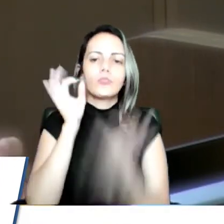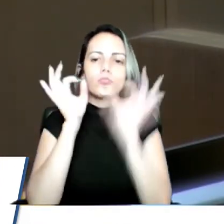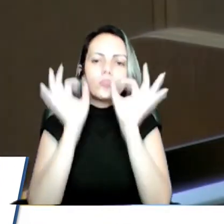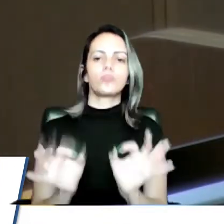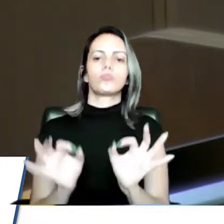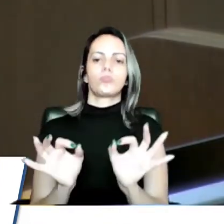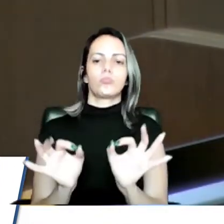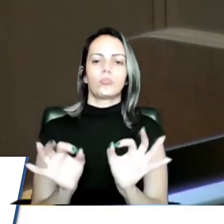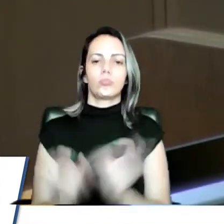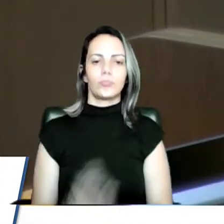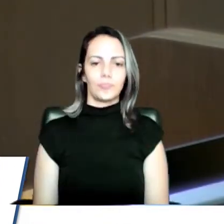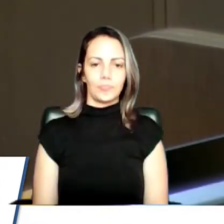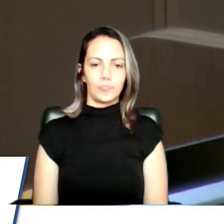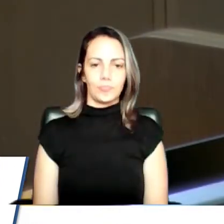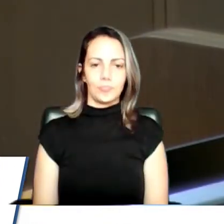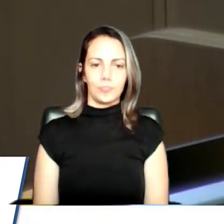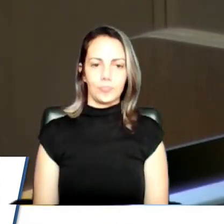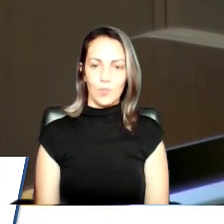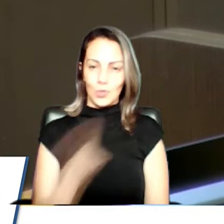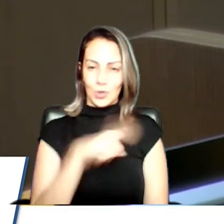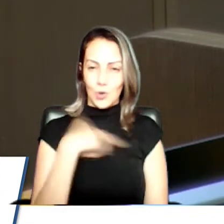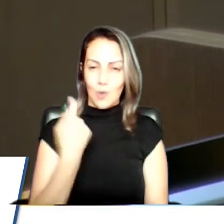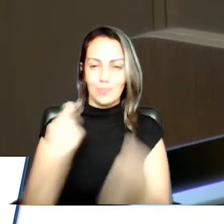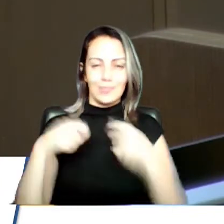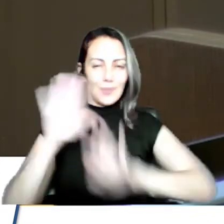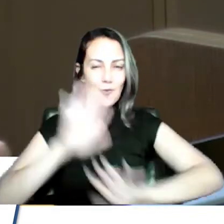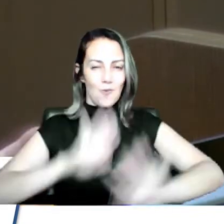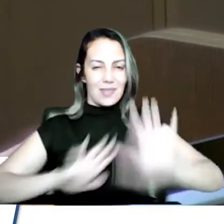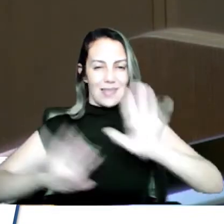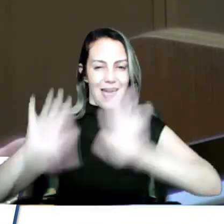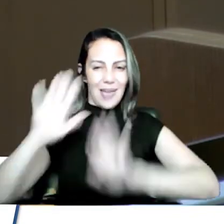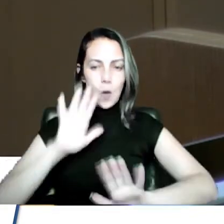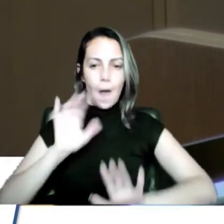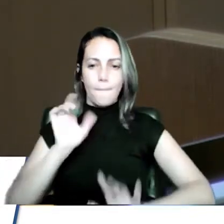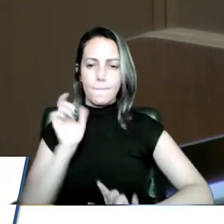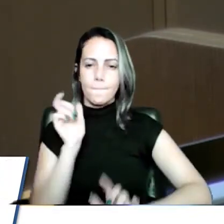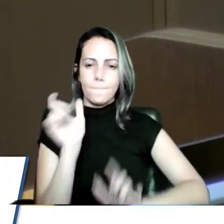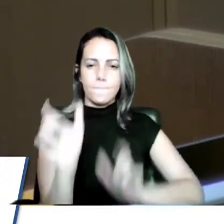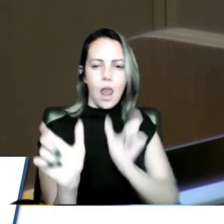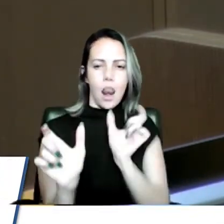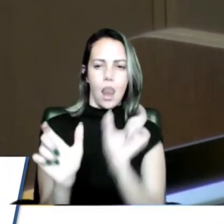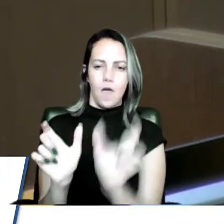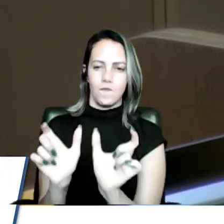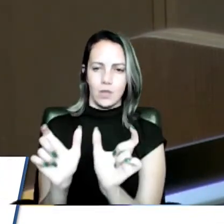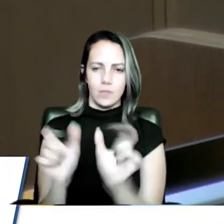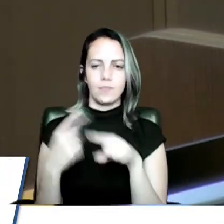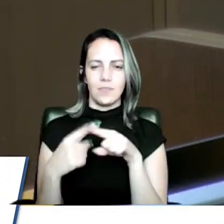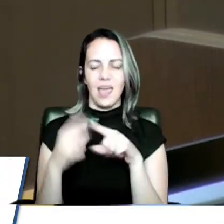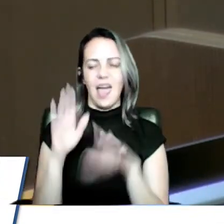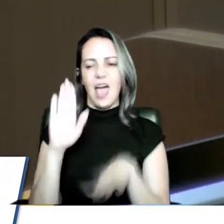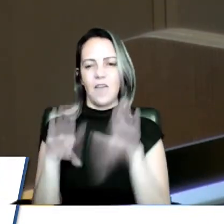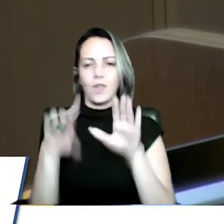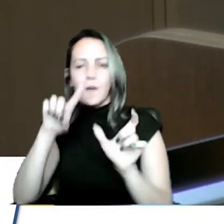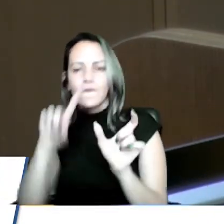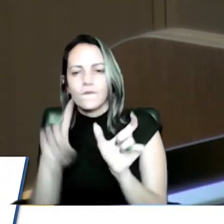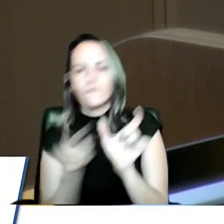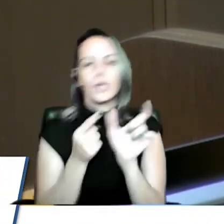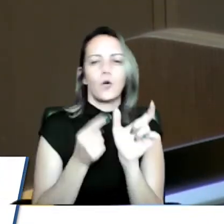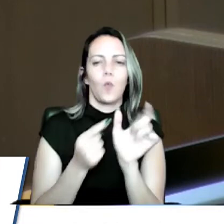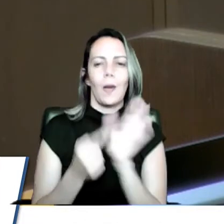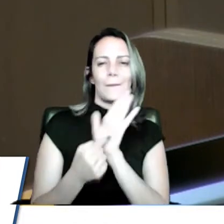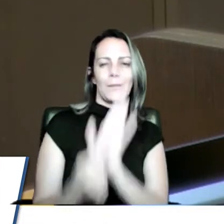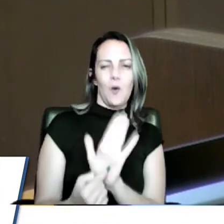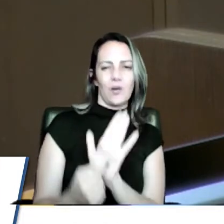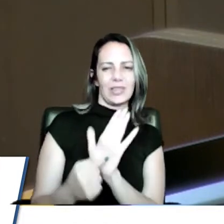E a gente precisa tomar muito cuidado com as palavras, depende de uma vírgula que você coloca mais que pode ser mal interpretado. Na minha opinião, no caso